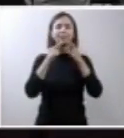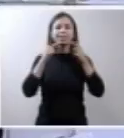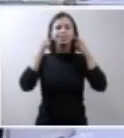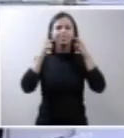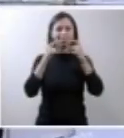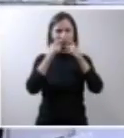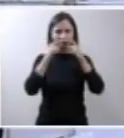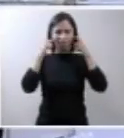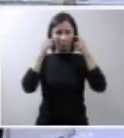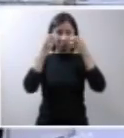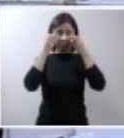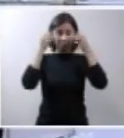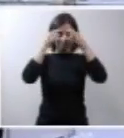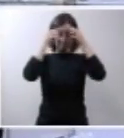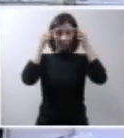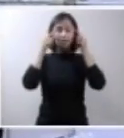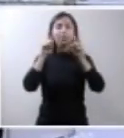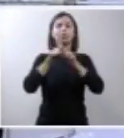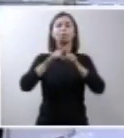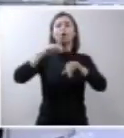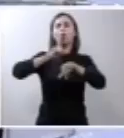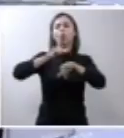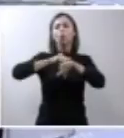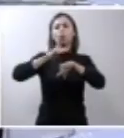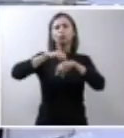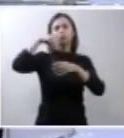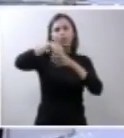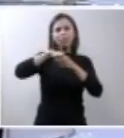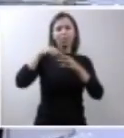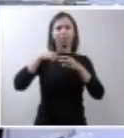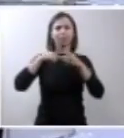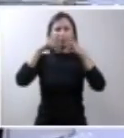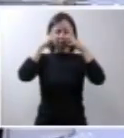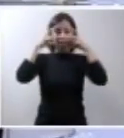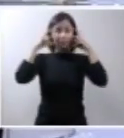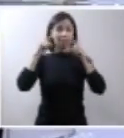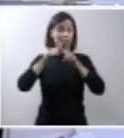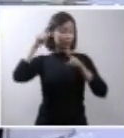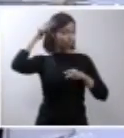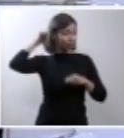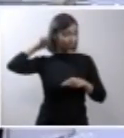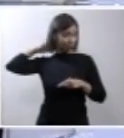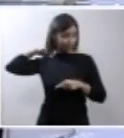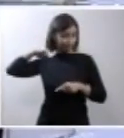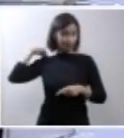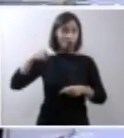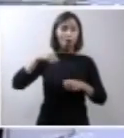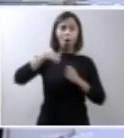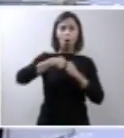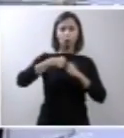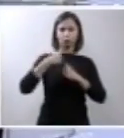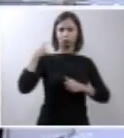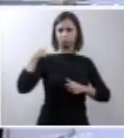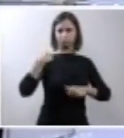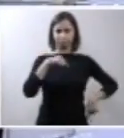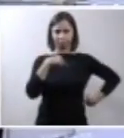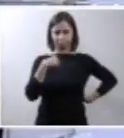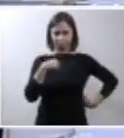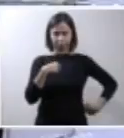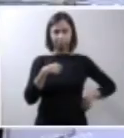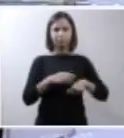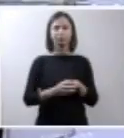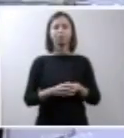e também das vértebras cervicais. Quando o defeito do fechamento dos ossos da calota